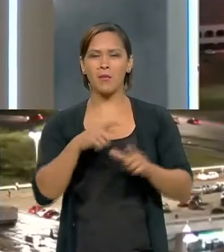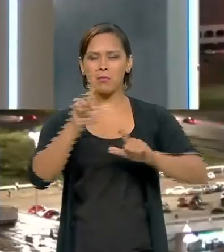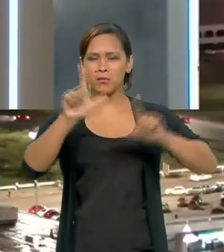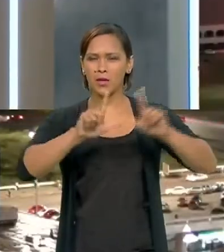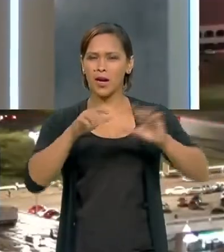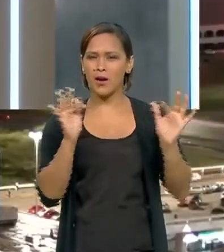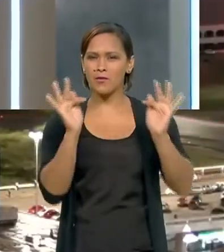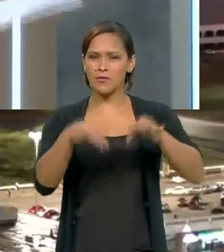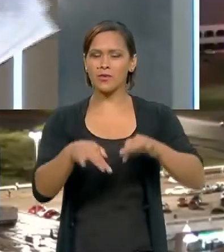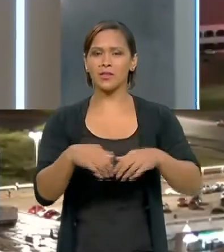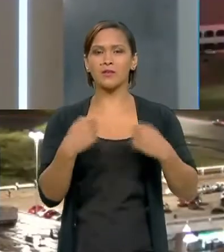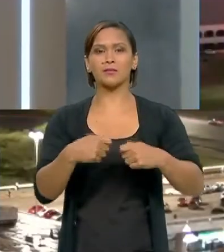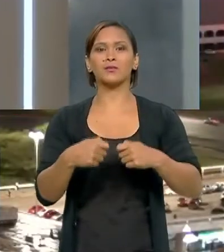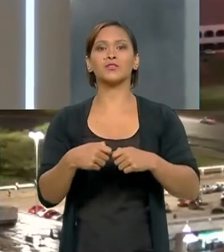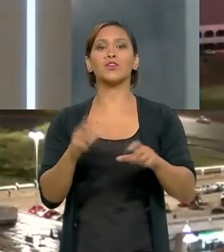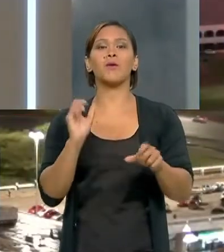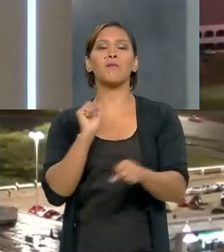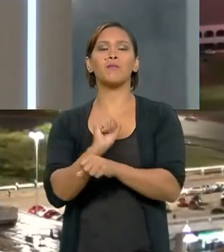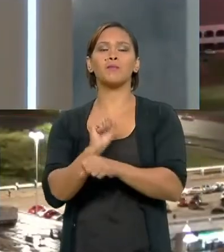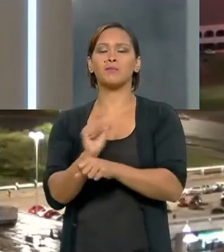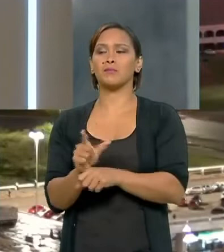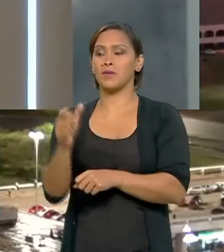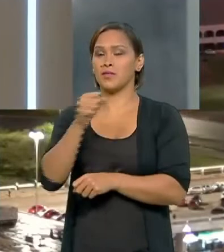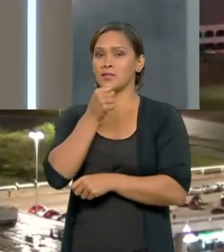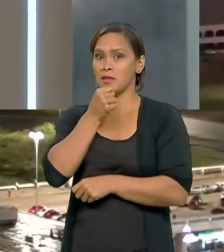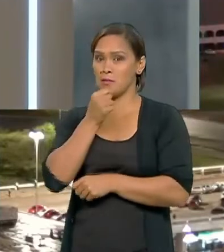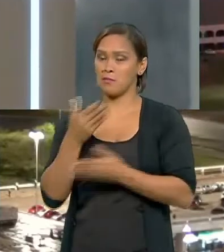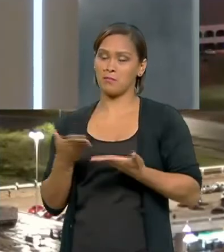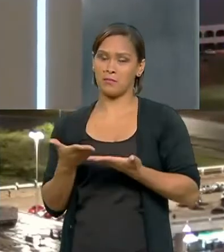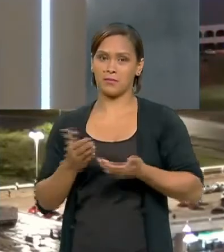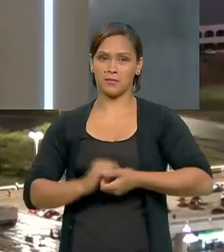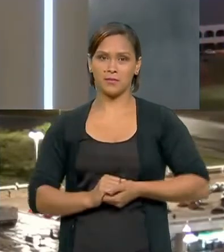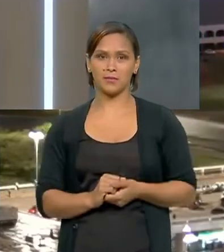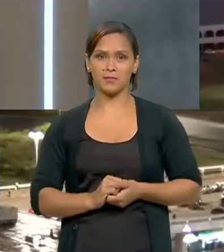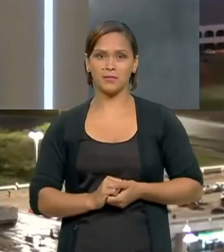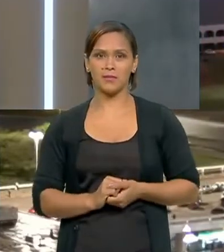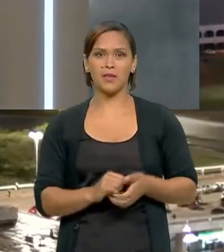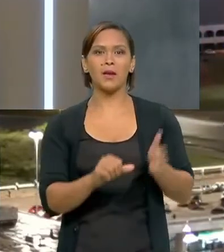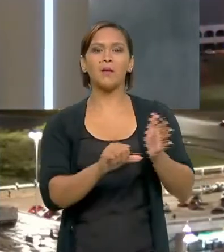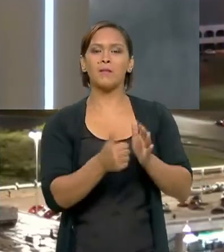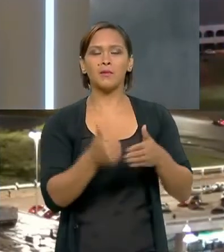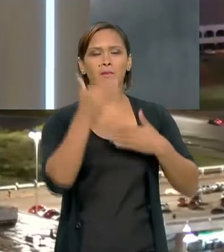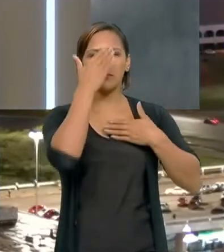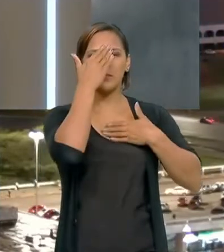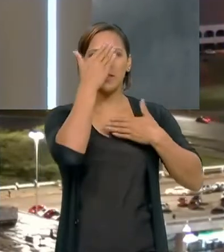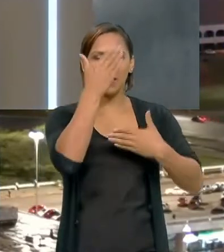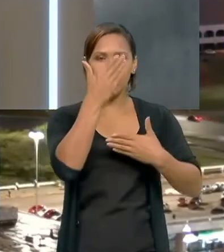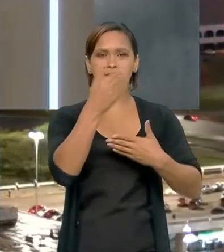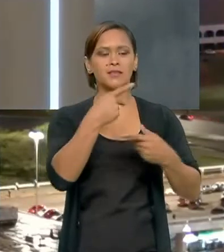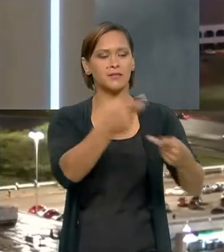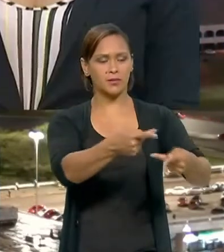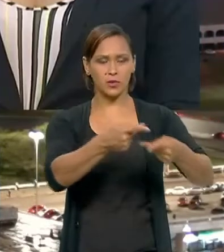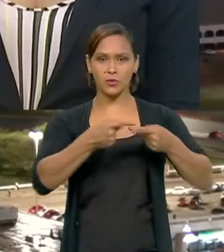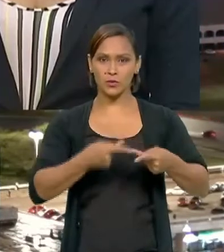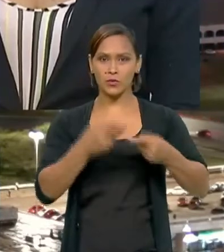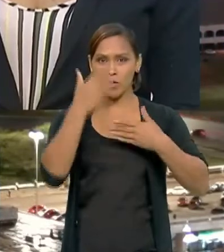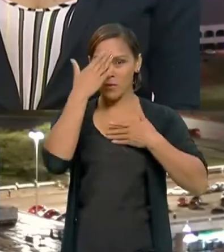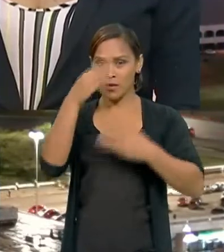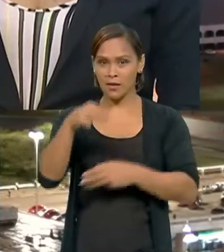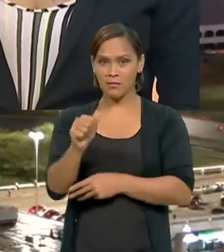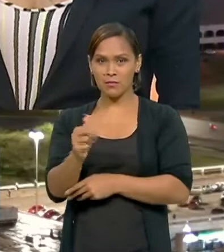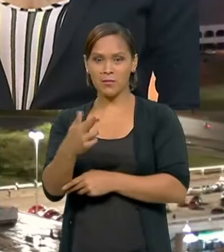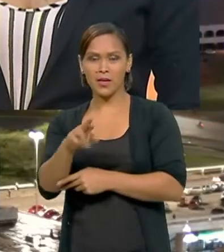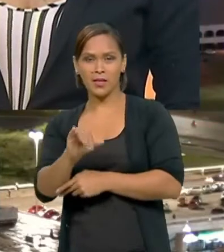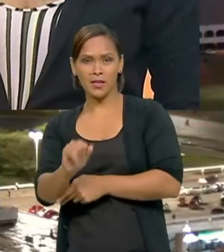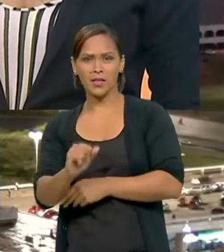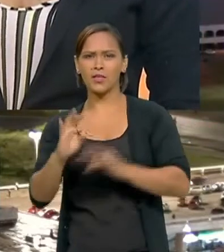fim e eu quero dar um tempo para as considerações finais dos nossos colegas Rodolfo por favor Bom, primeiro de tudo quero agradecer muito pelo convite obrigado Marina obrigado